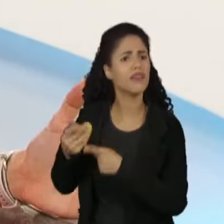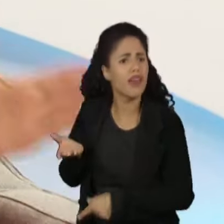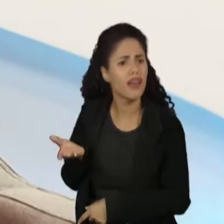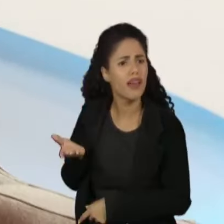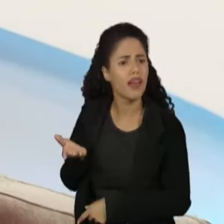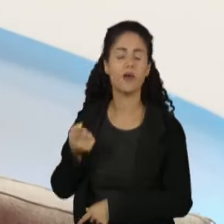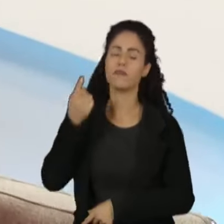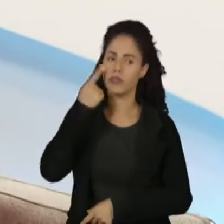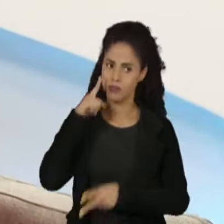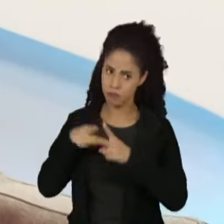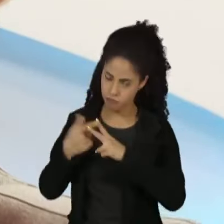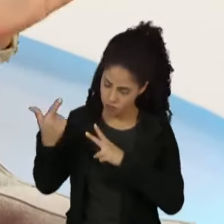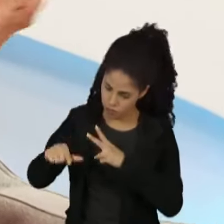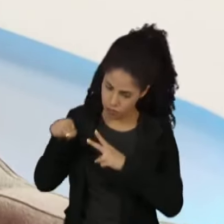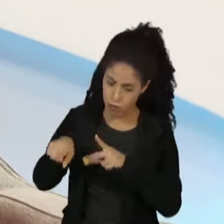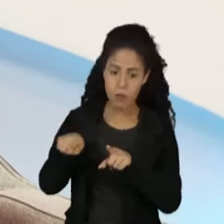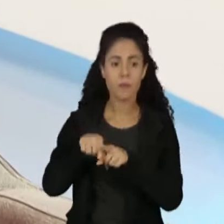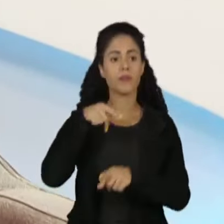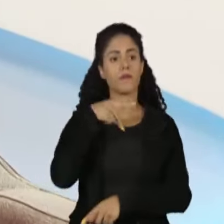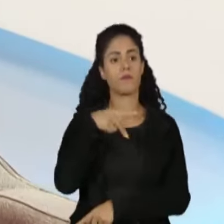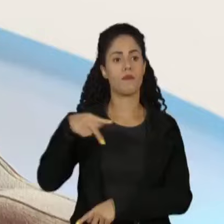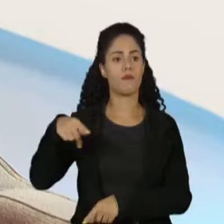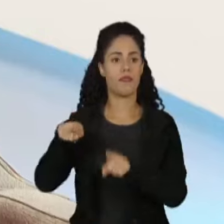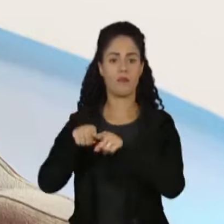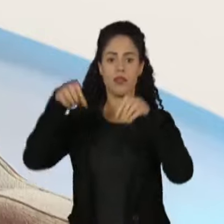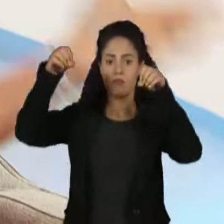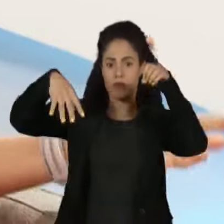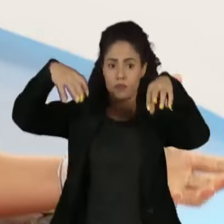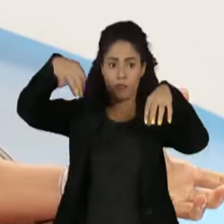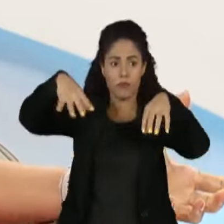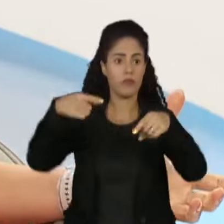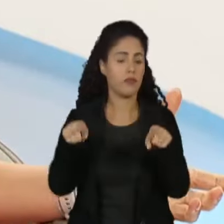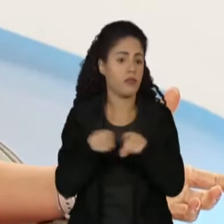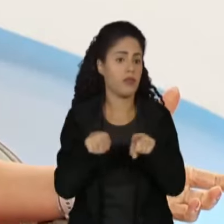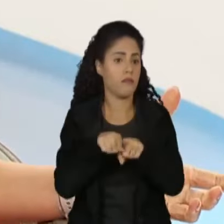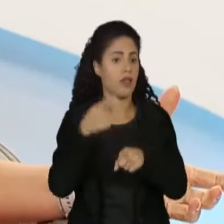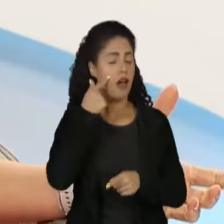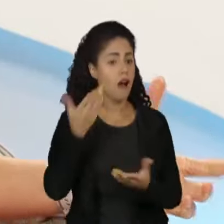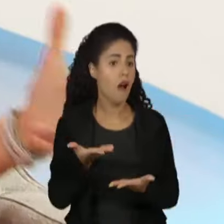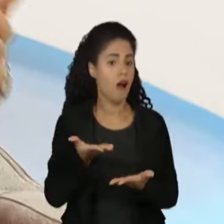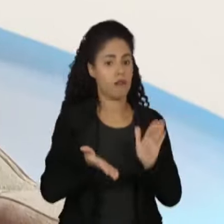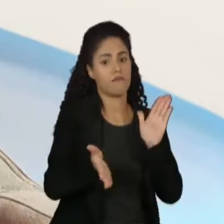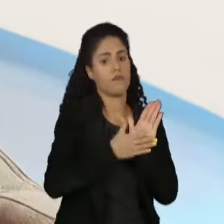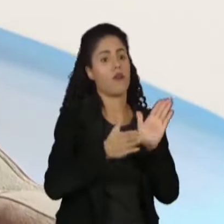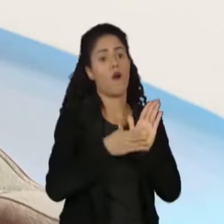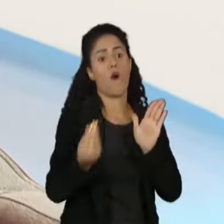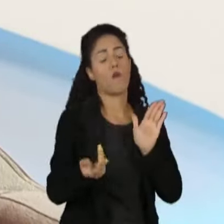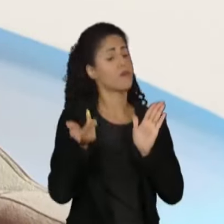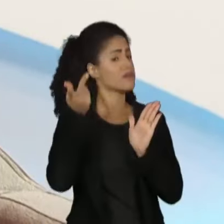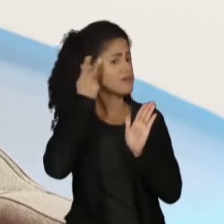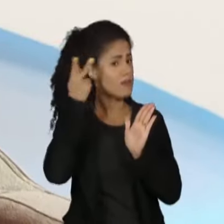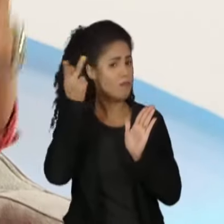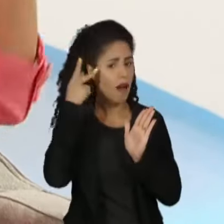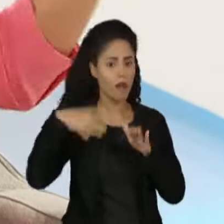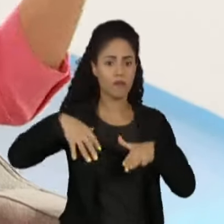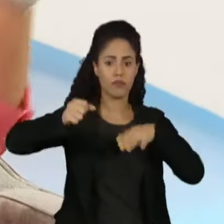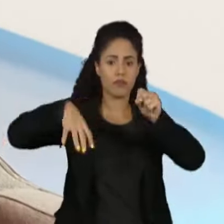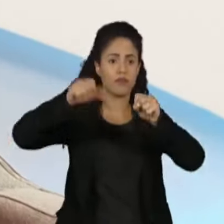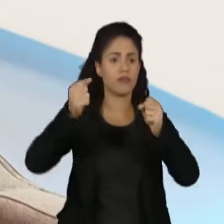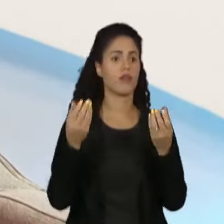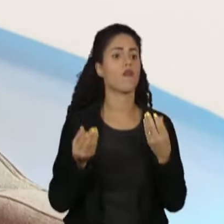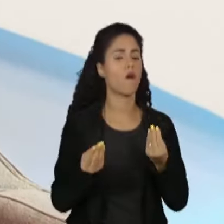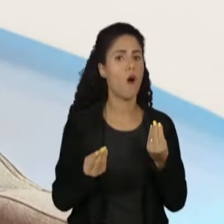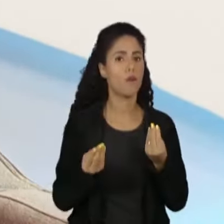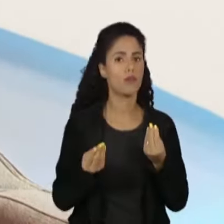vai precisar rever. A gente tem a PPP da iluminação, por exemplo, que não saiu do papel. São Paulo é uma cidade escura. Basta